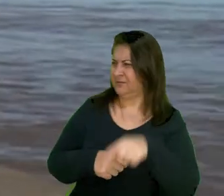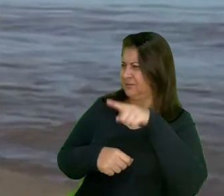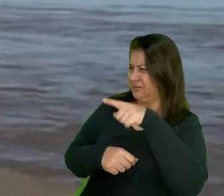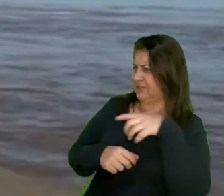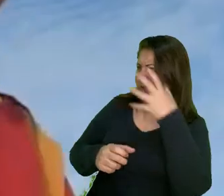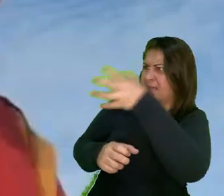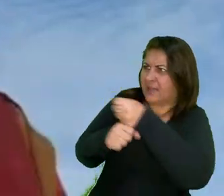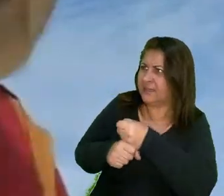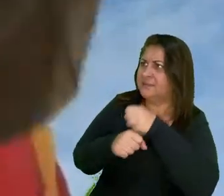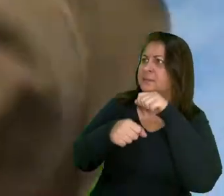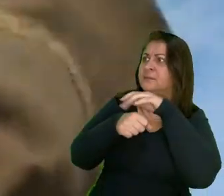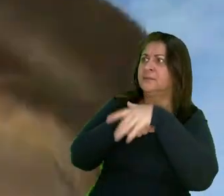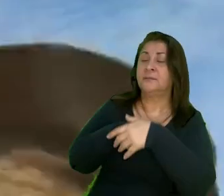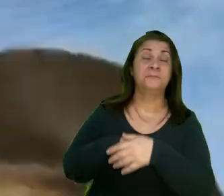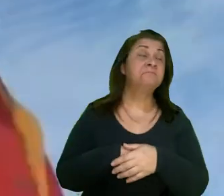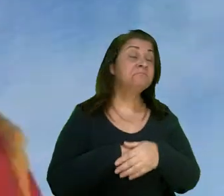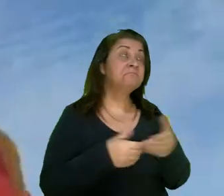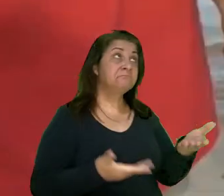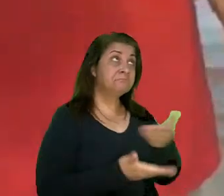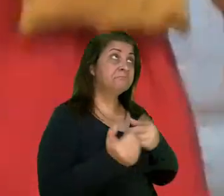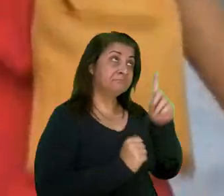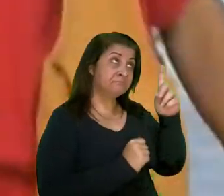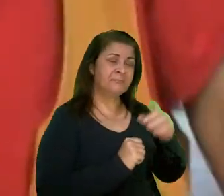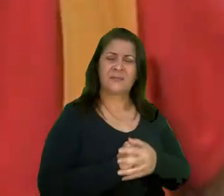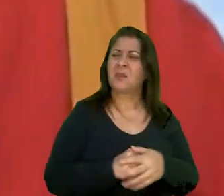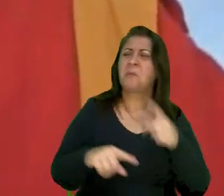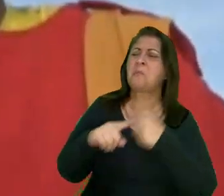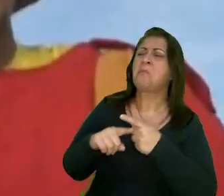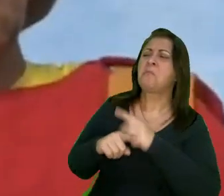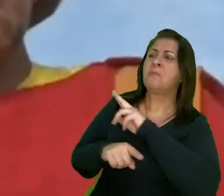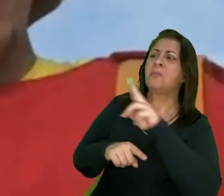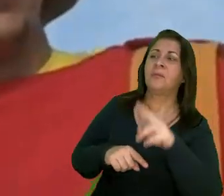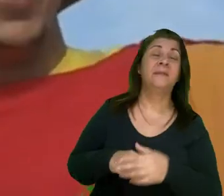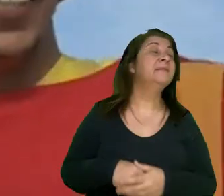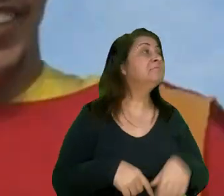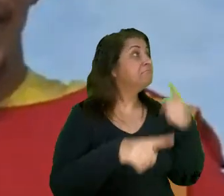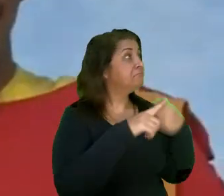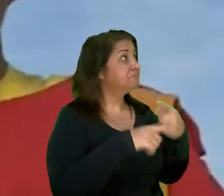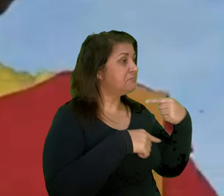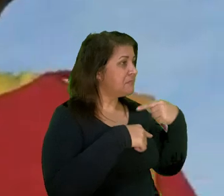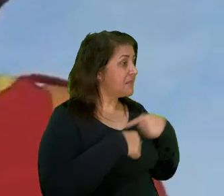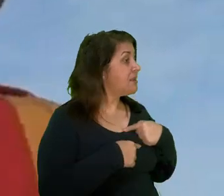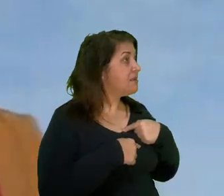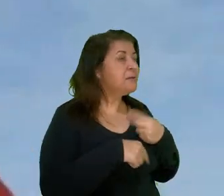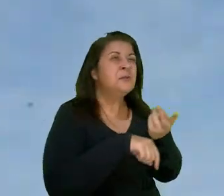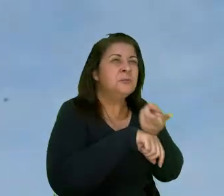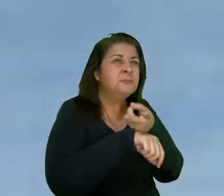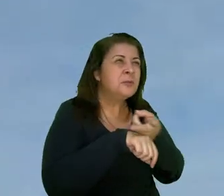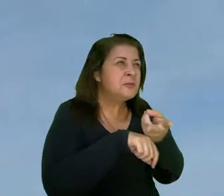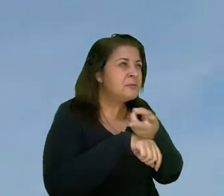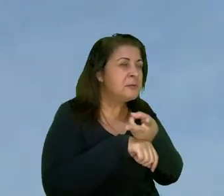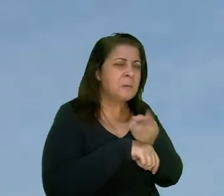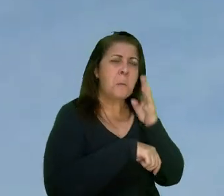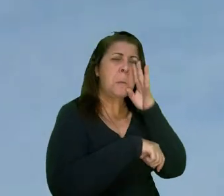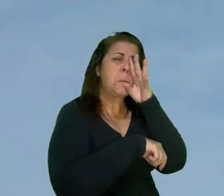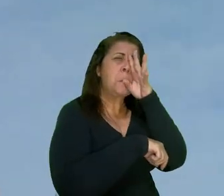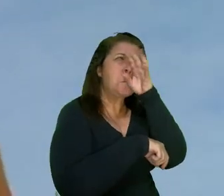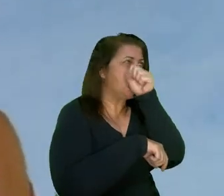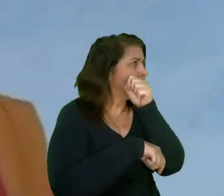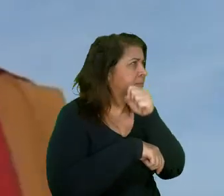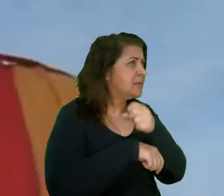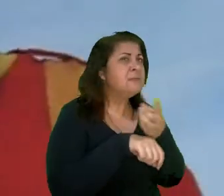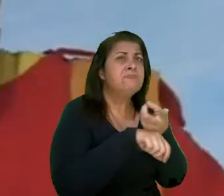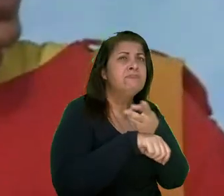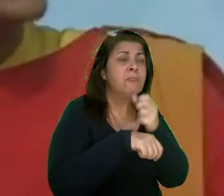nascentes? Criado de vosso incêndio. E por que desse nome? Módico, sou um procurador por termos